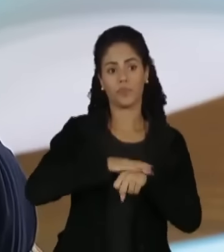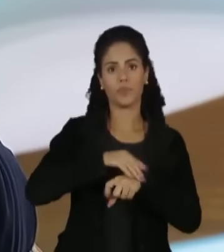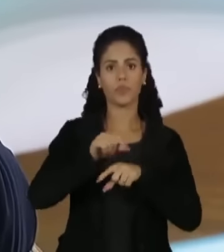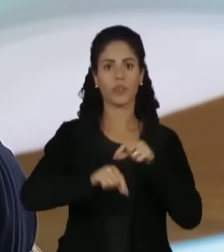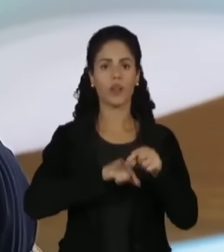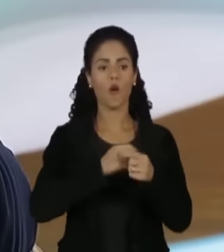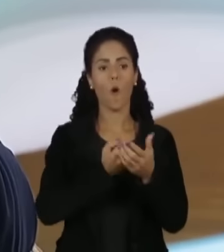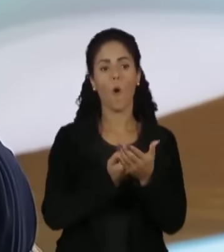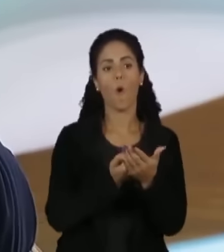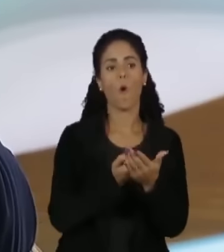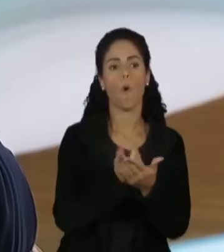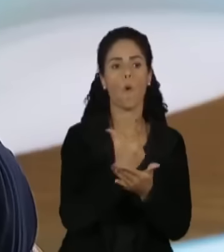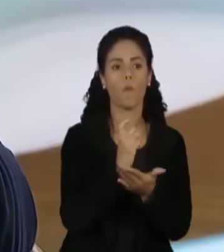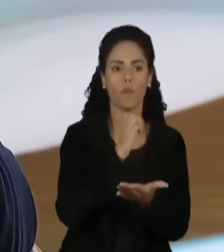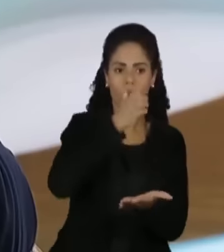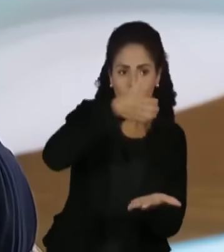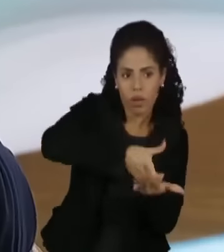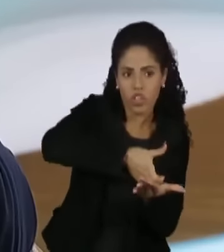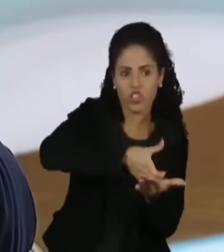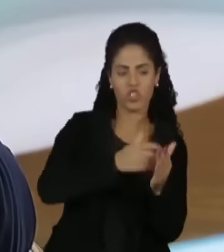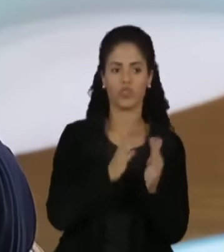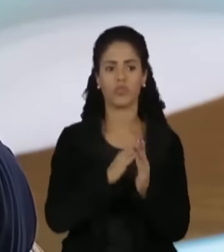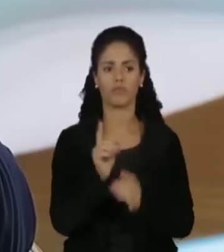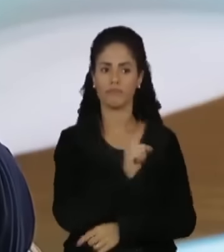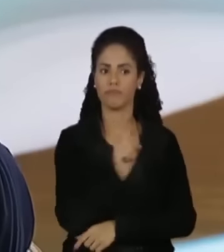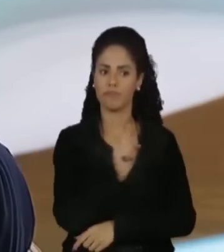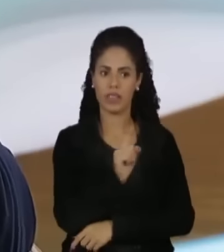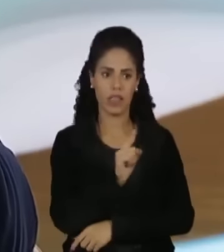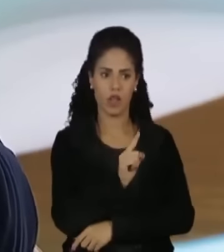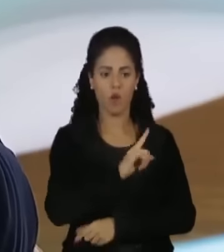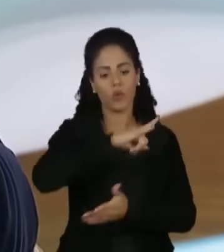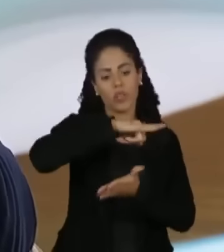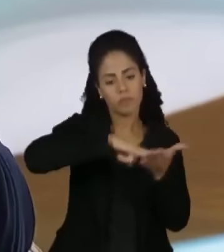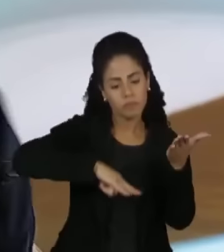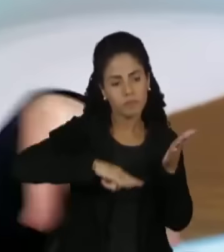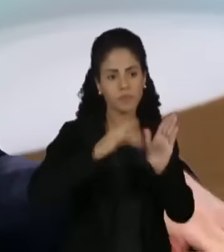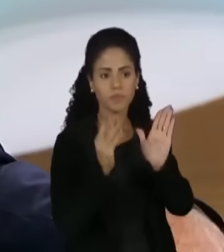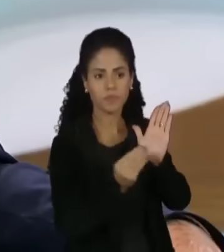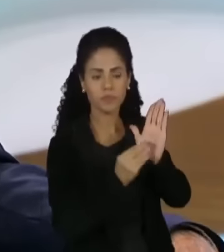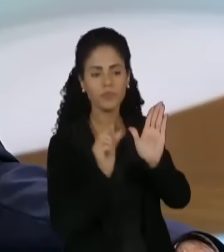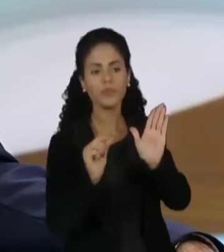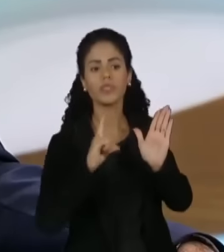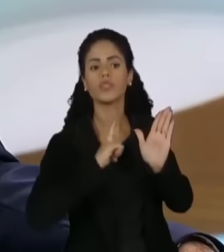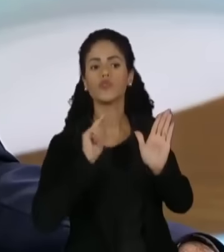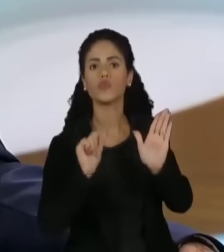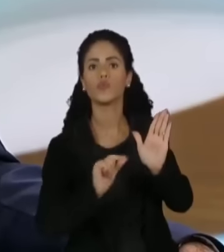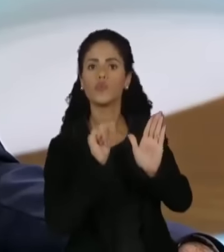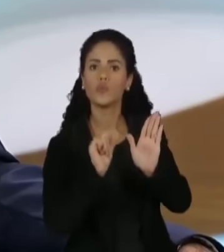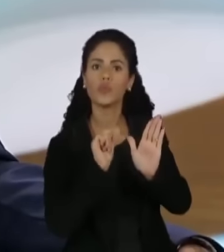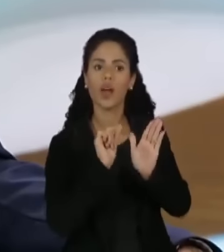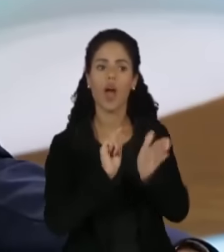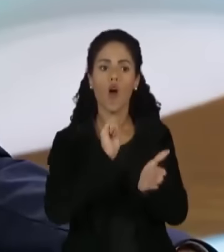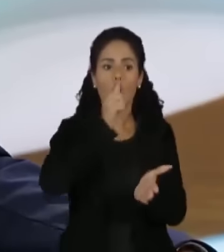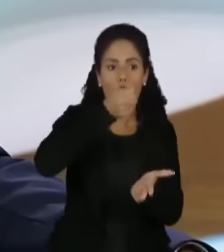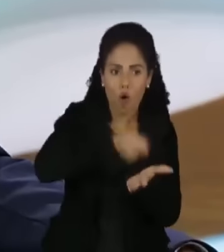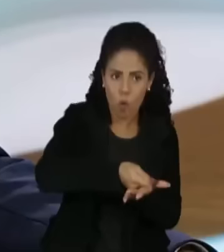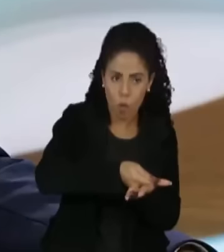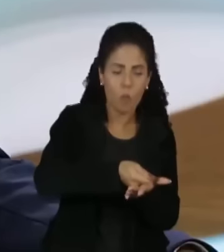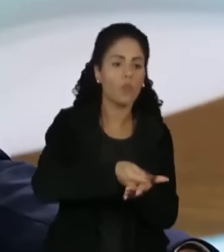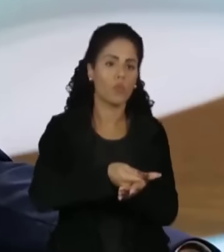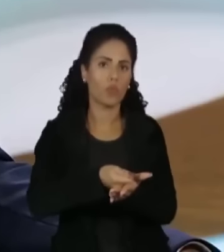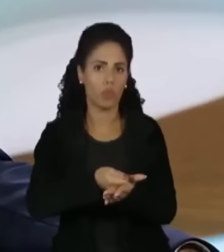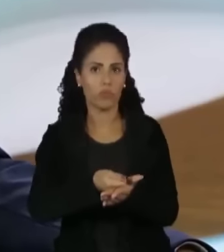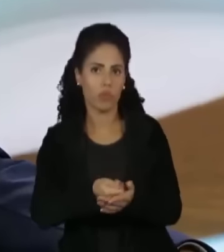comprei dinheiro do imóvel em espécie, o que tem nas escrituras que tinha na época é que você coloca e comprou em moeda corrente,